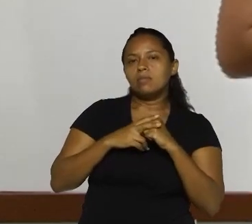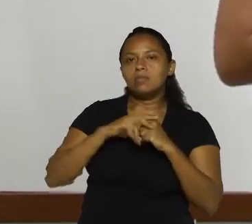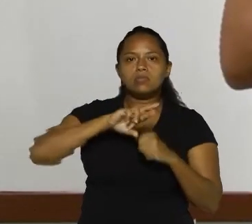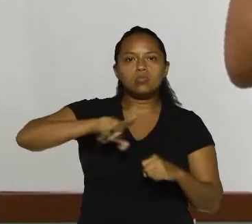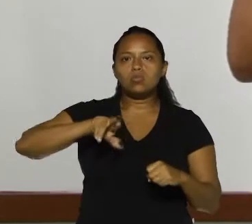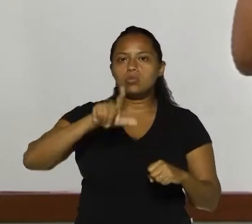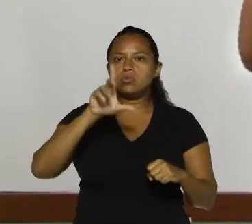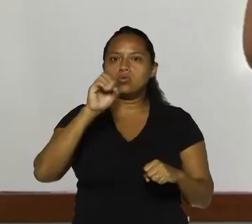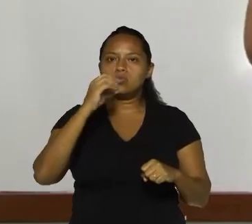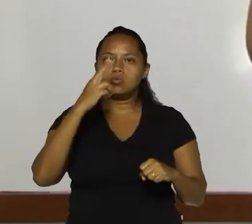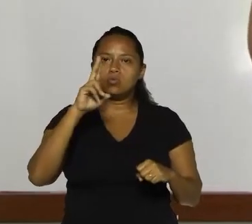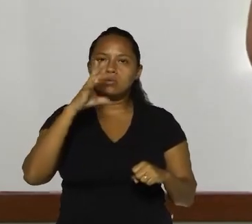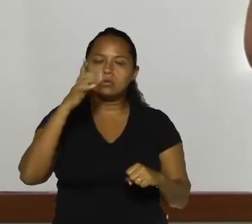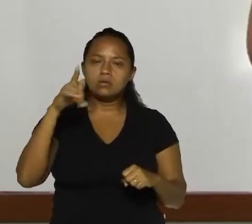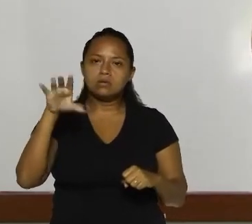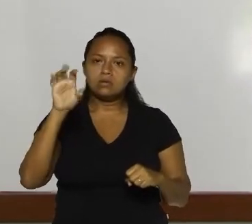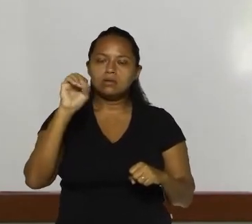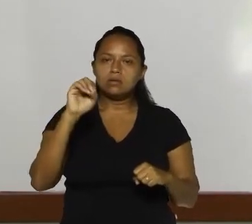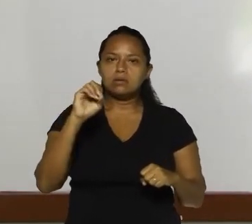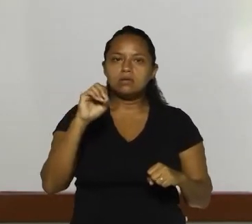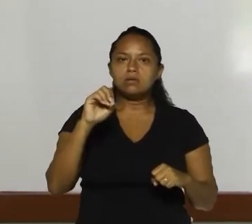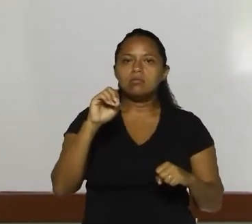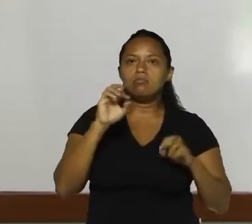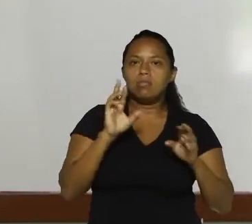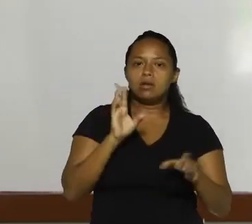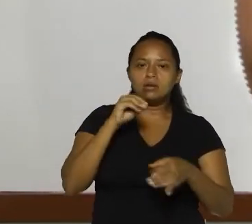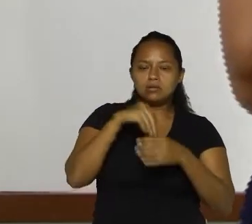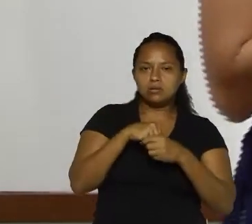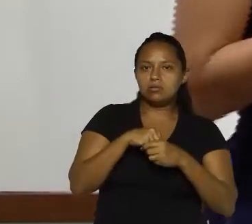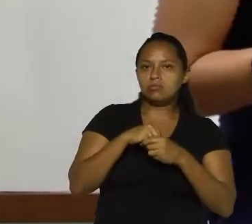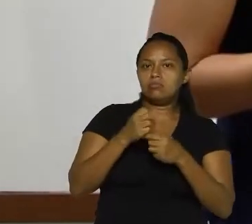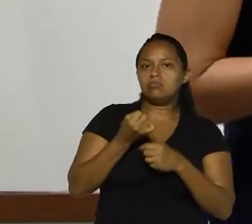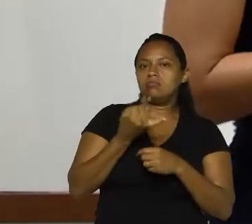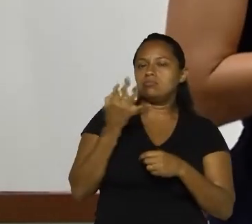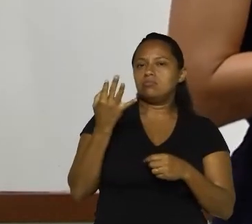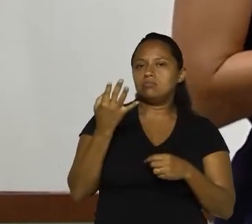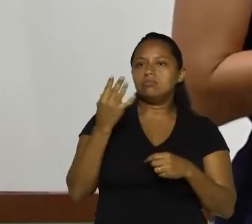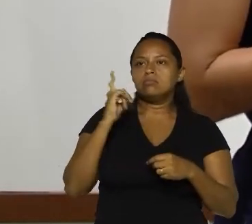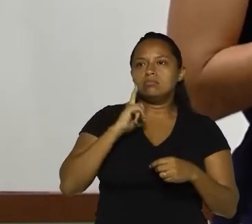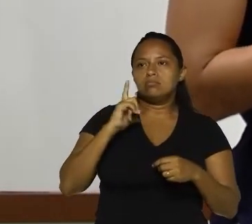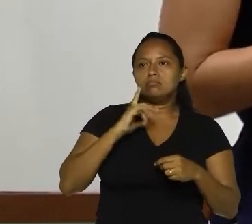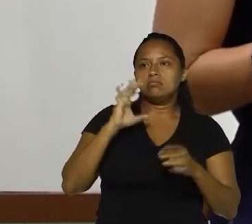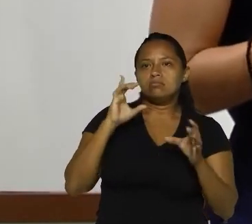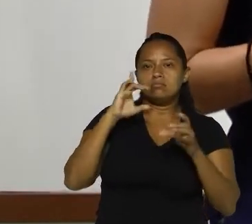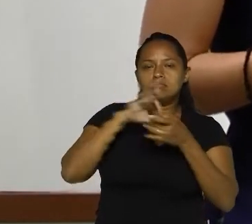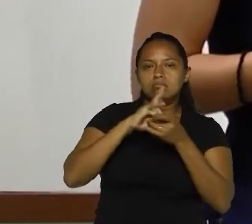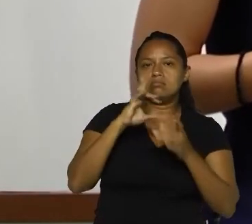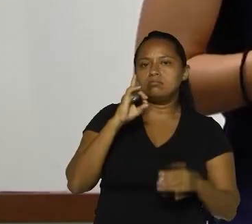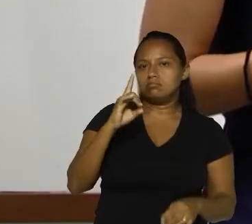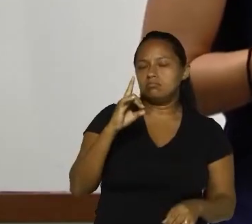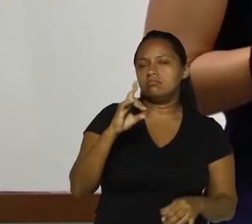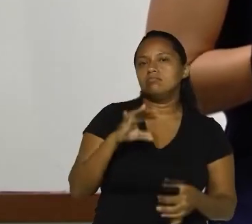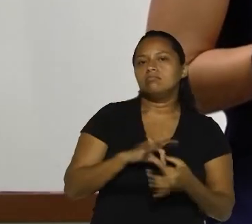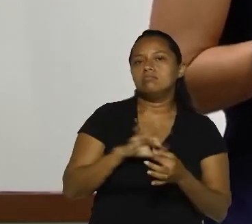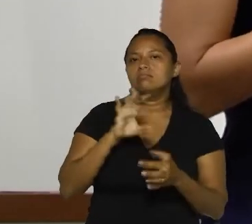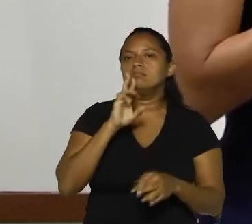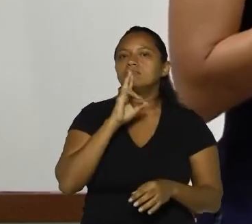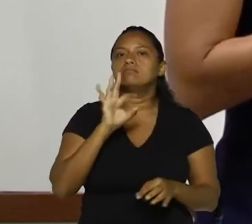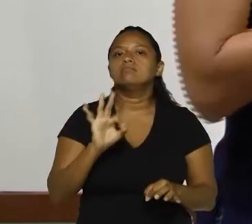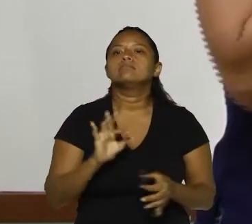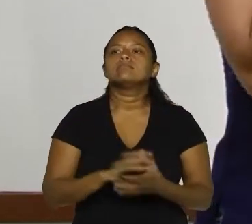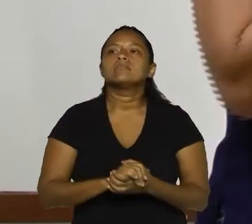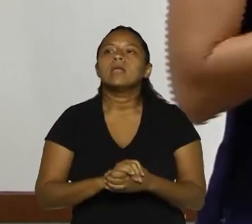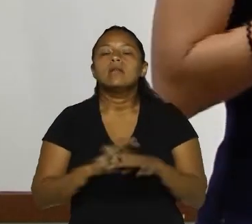locuções, quer dizer, o primeiro forma, mas já entrou na conta, né? Então, nós temos aqui quatro orações, ok?